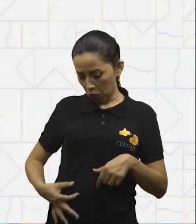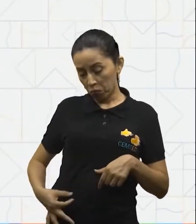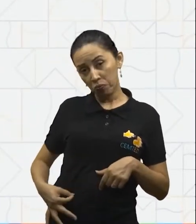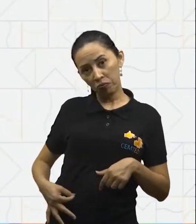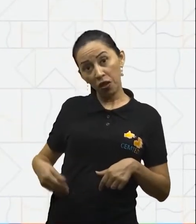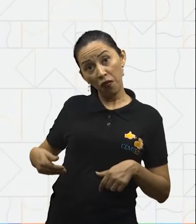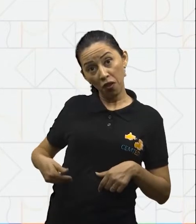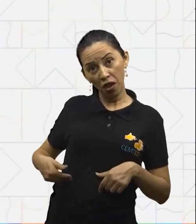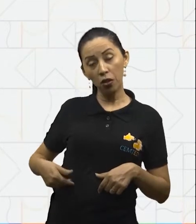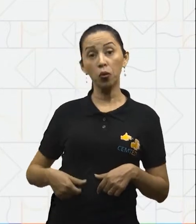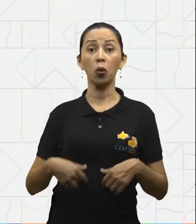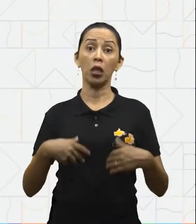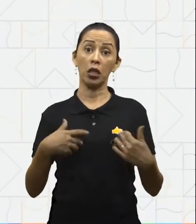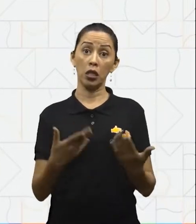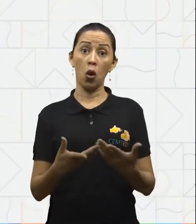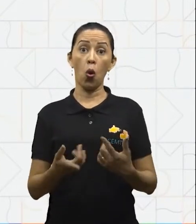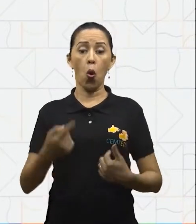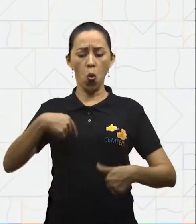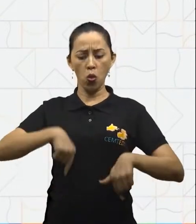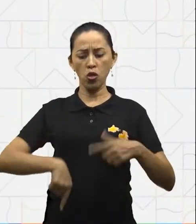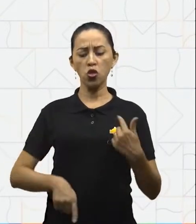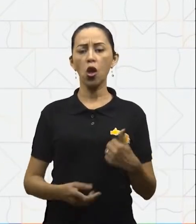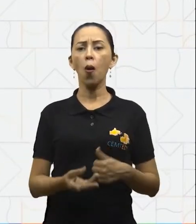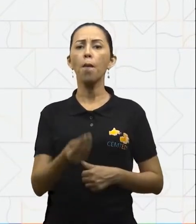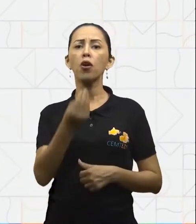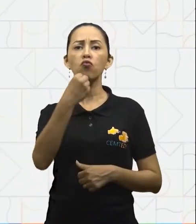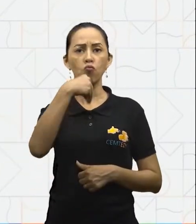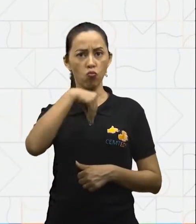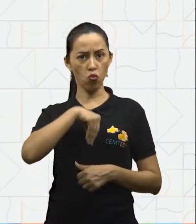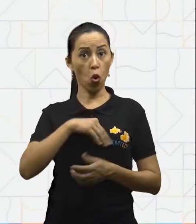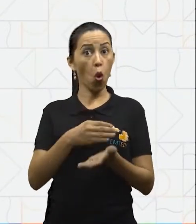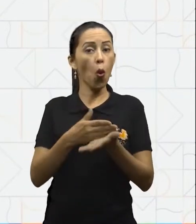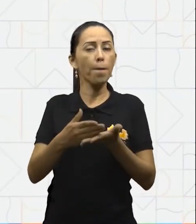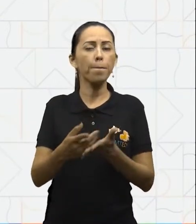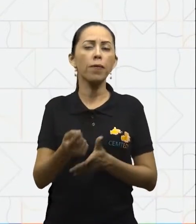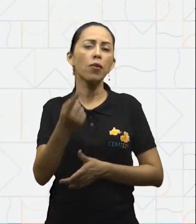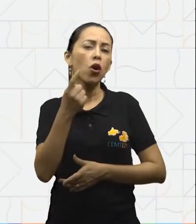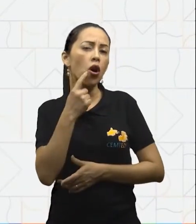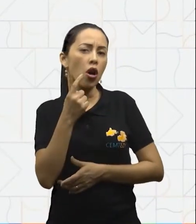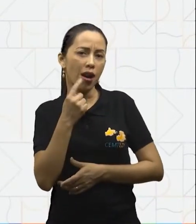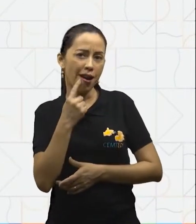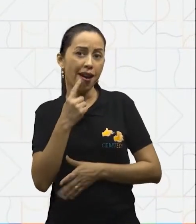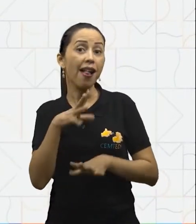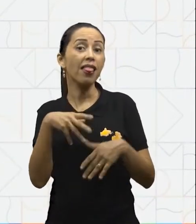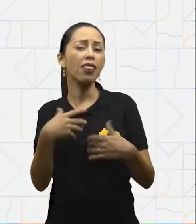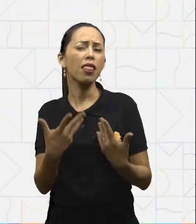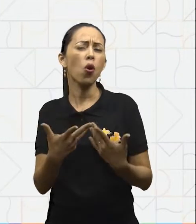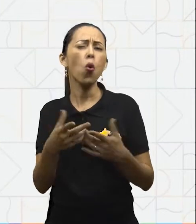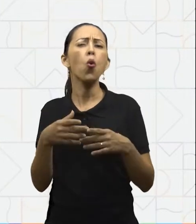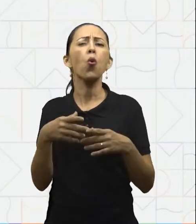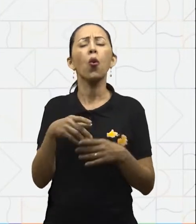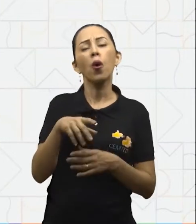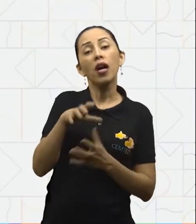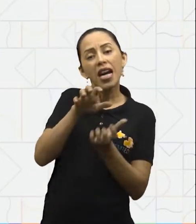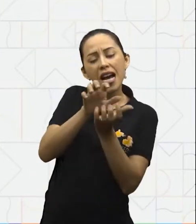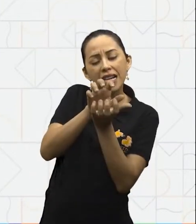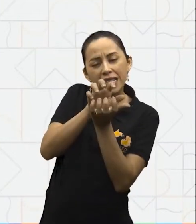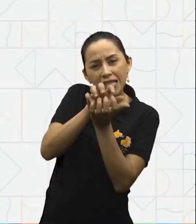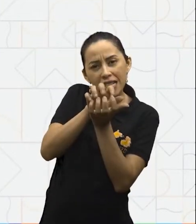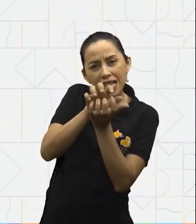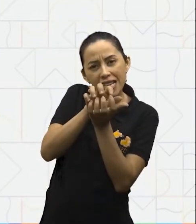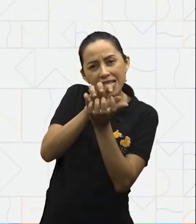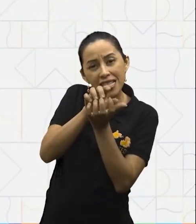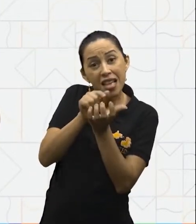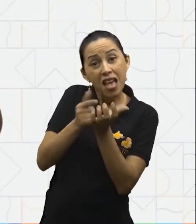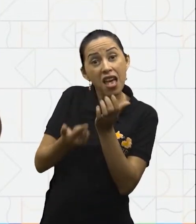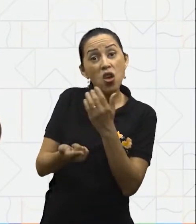dentes têm papel fundamental nesse processo. Eles são responsáveis pelo processo mecânico de rasgar os